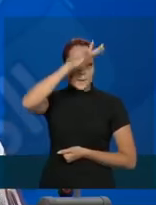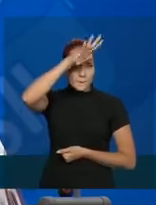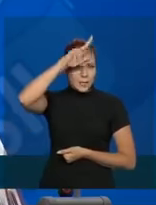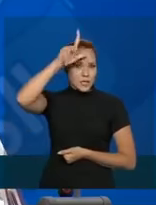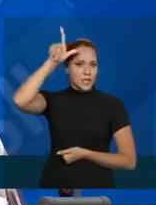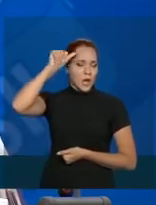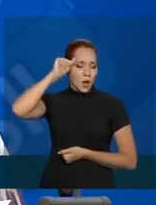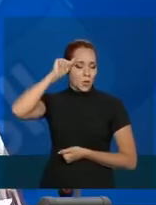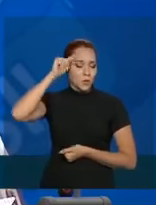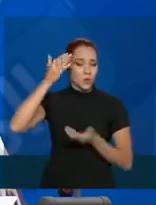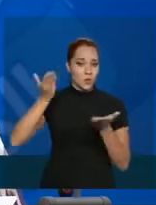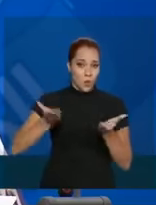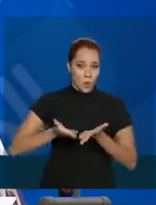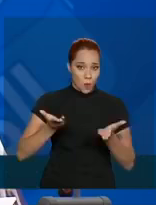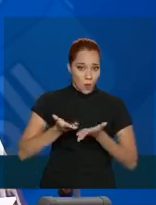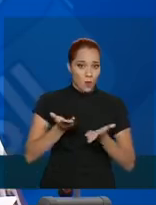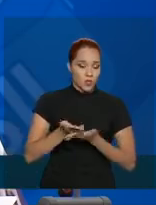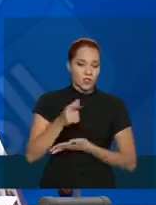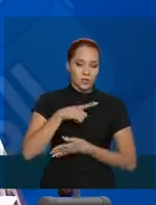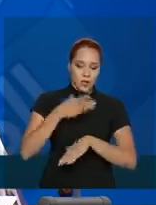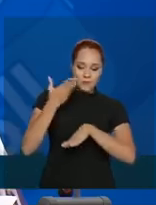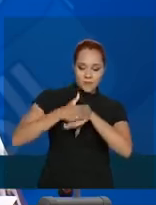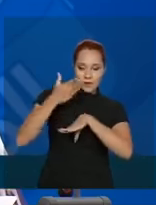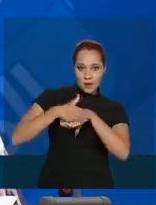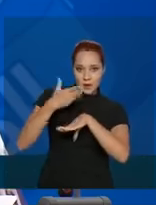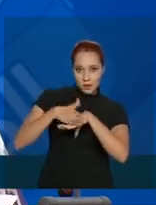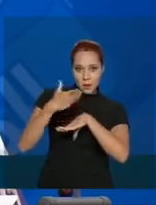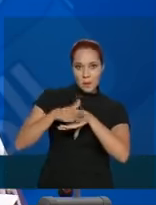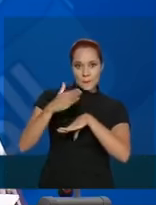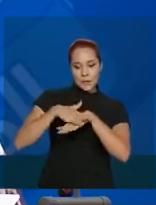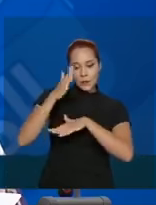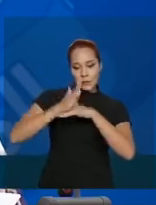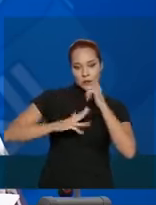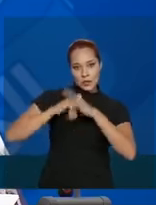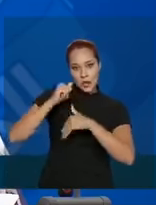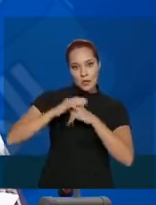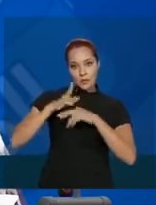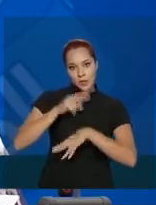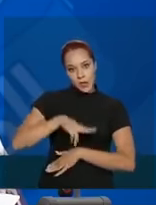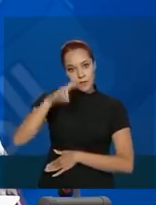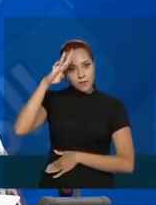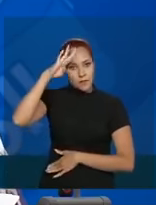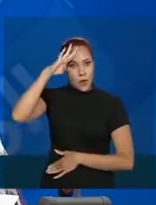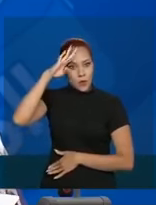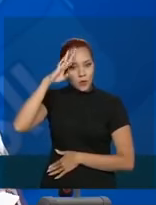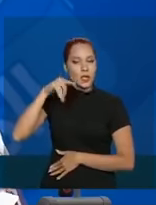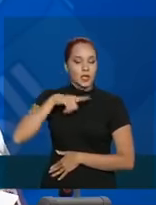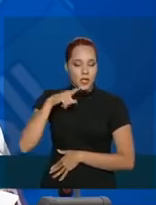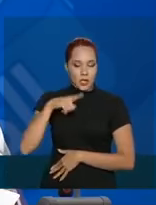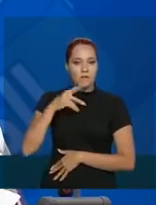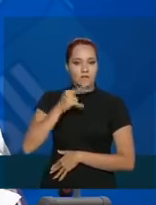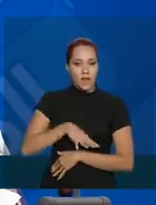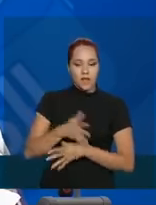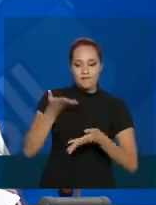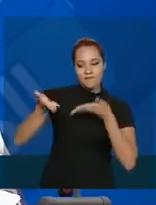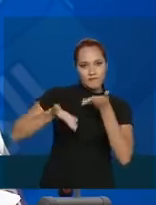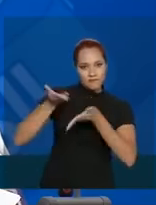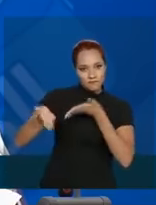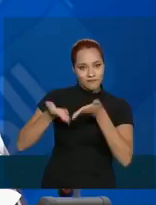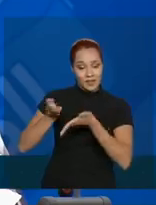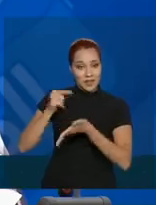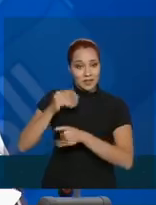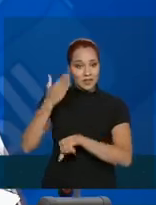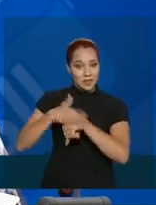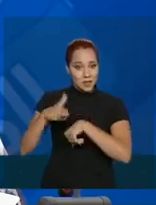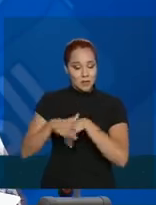hoje está ocorrendo treinamento de profissionais da Força Nacional, que vão reforçar o atendimento. Esse treinamento